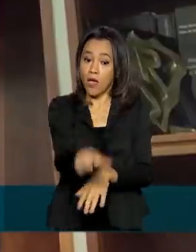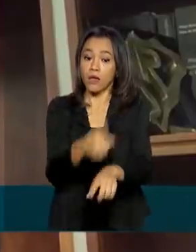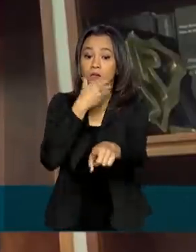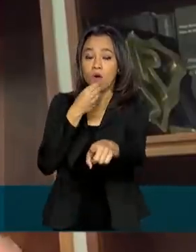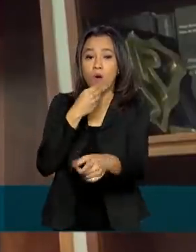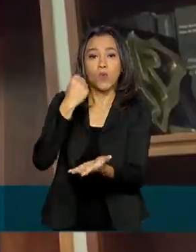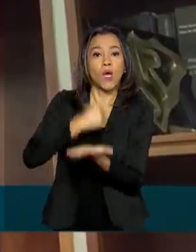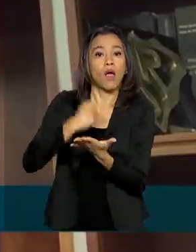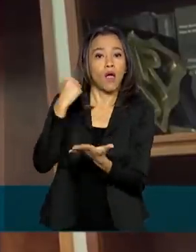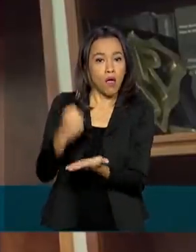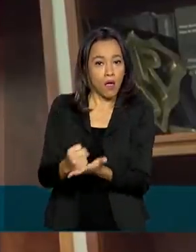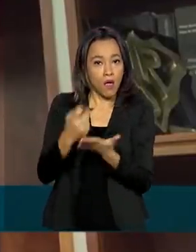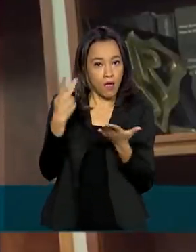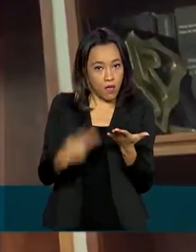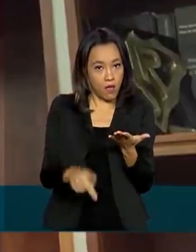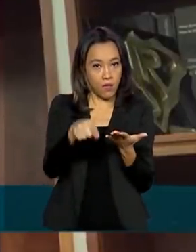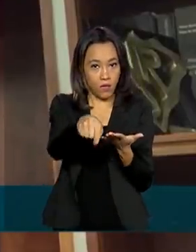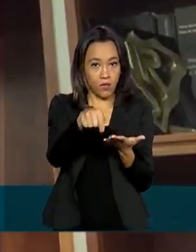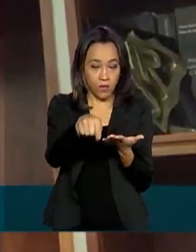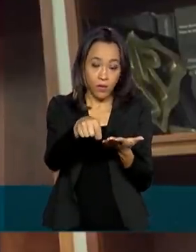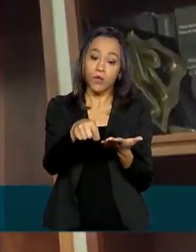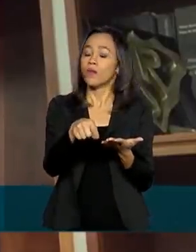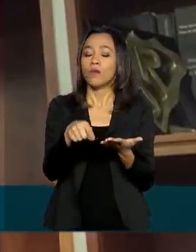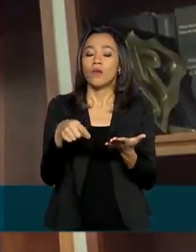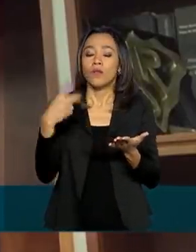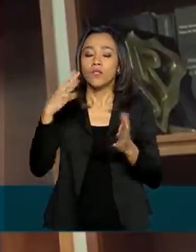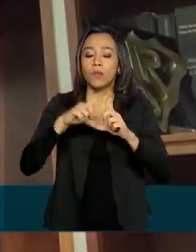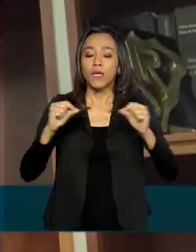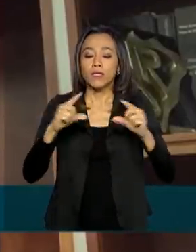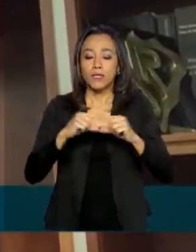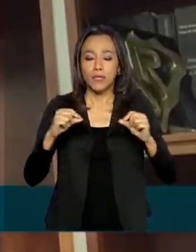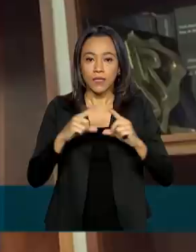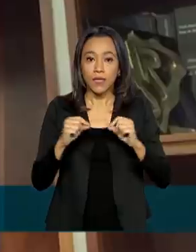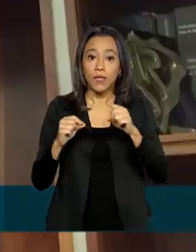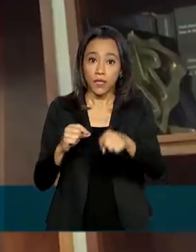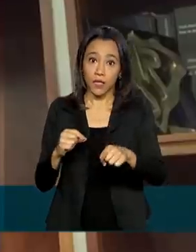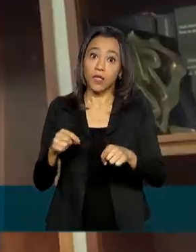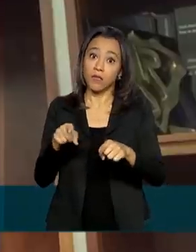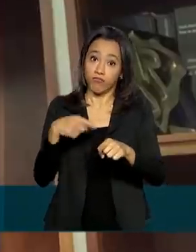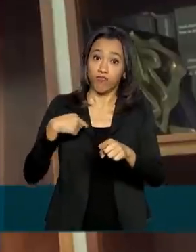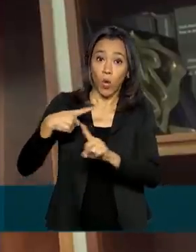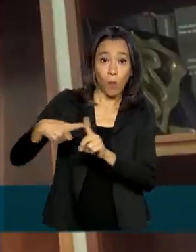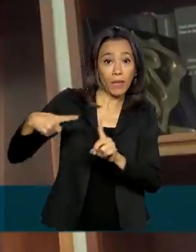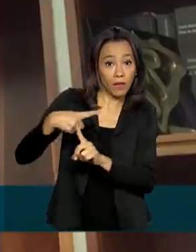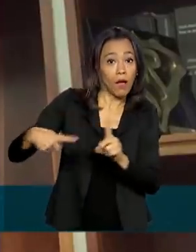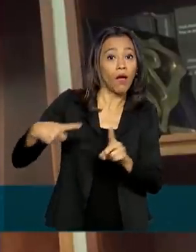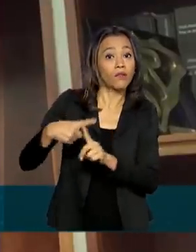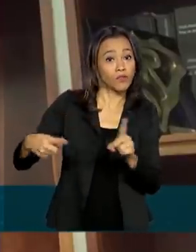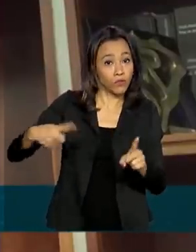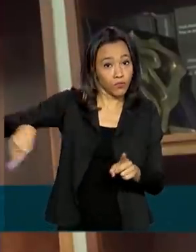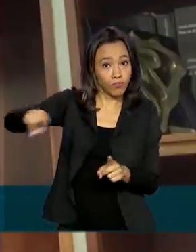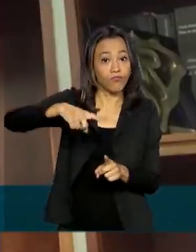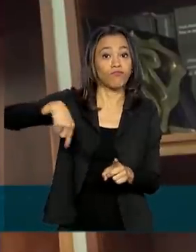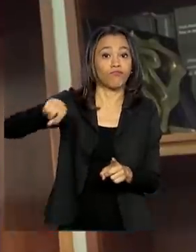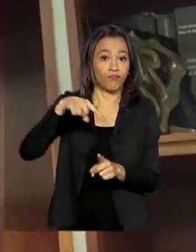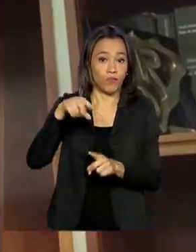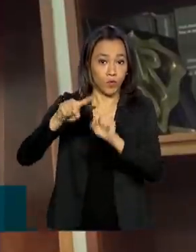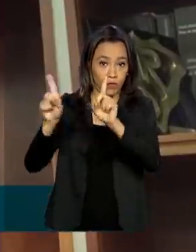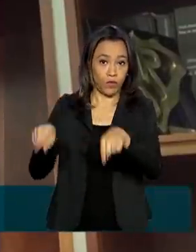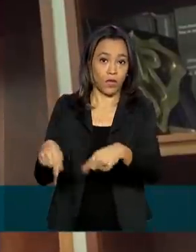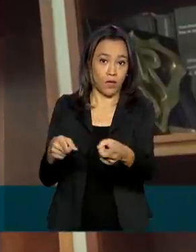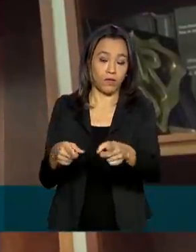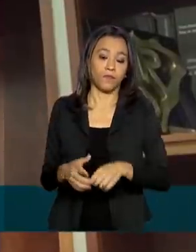um cartório no Distrito Federal que adotou a suspensão dos contratos de metade dos funcionários. Essa medida